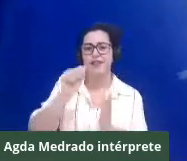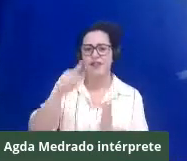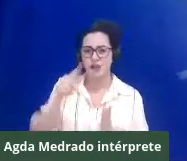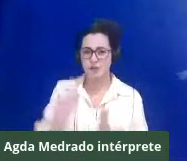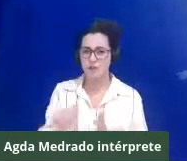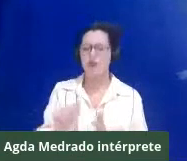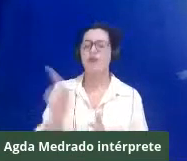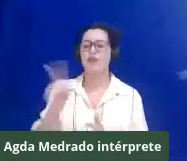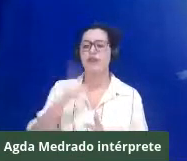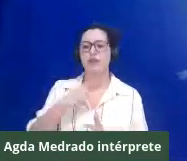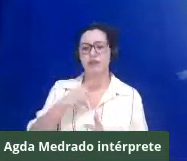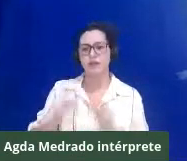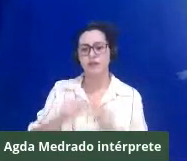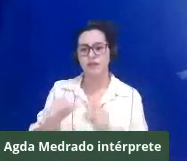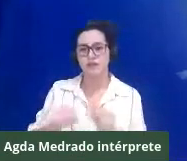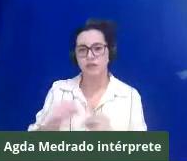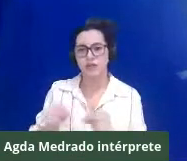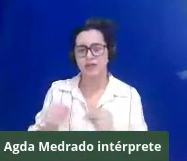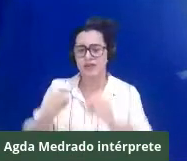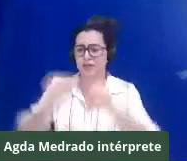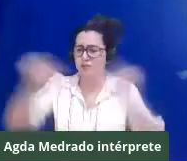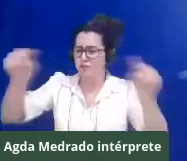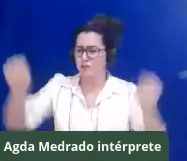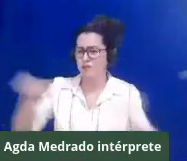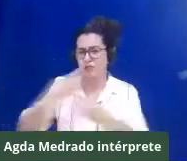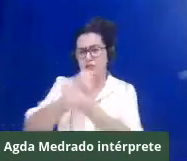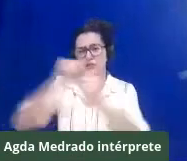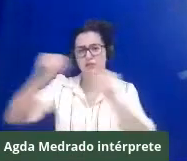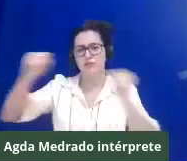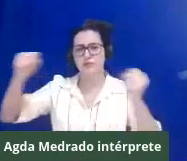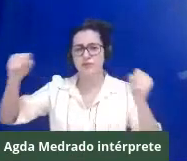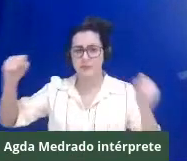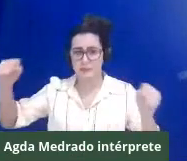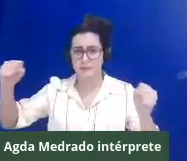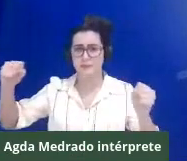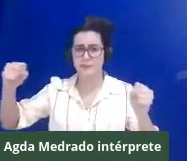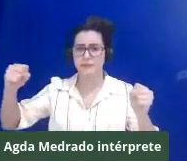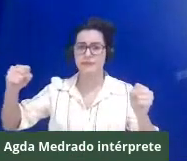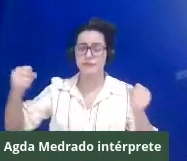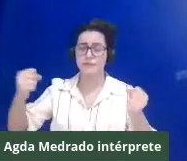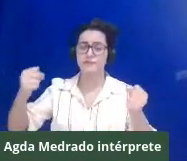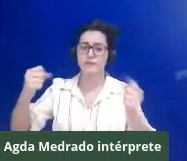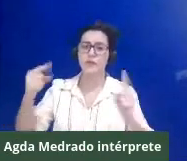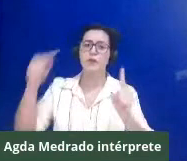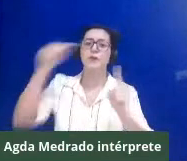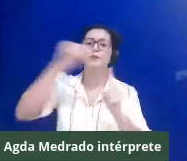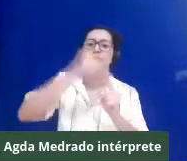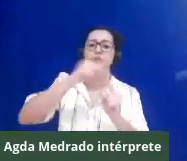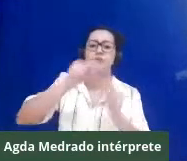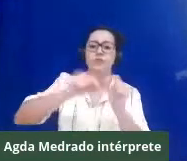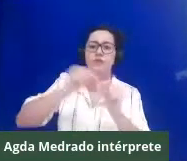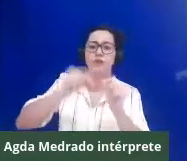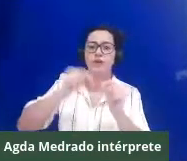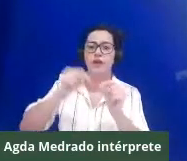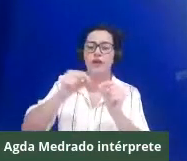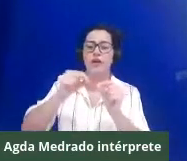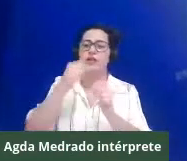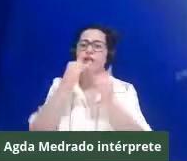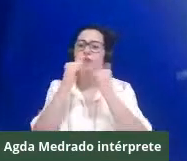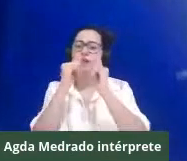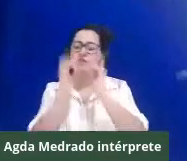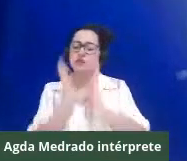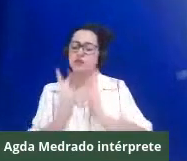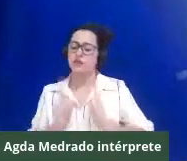de energia solar, e através do discurso da energia limpa, vai se colocando. Então, o que a gente vai trazendo aqui